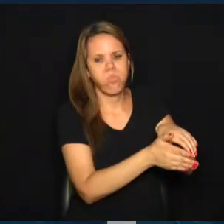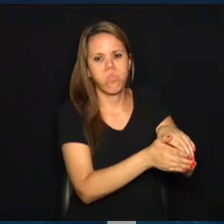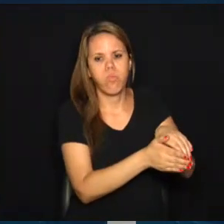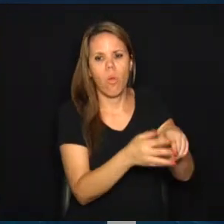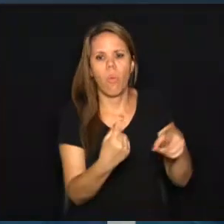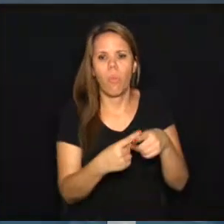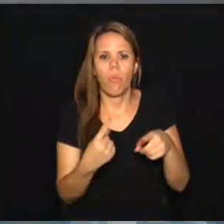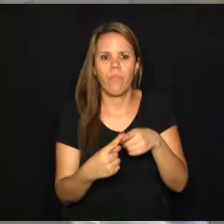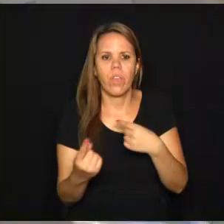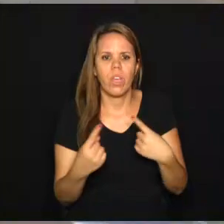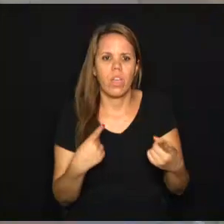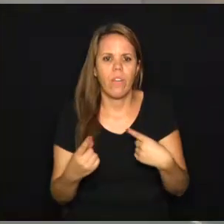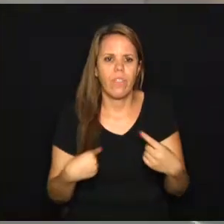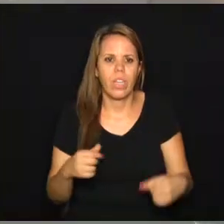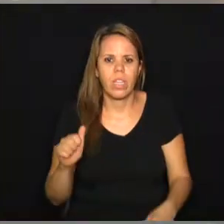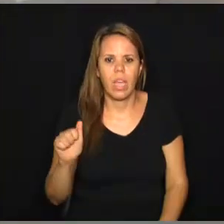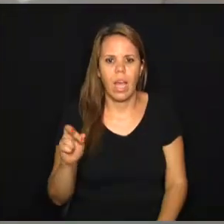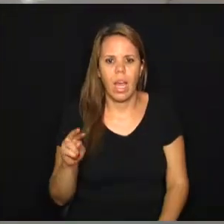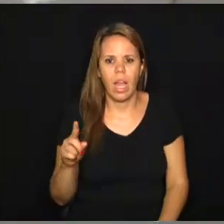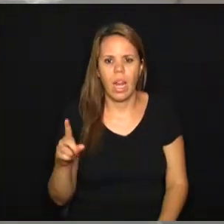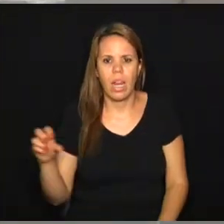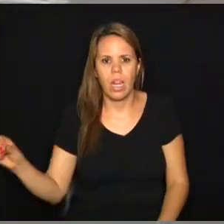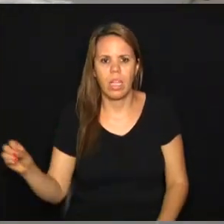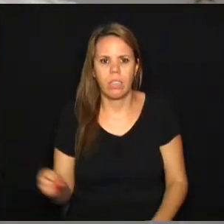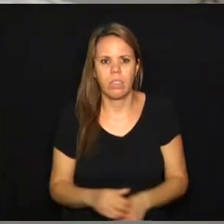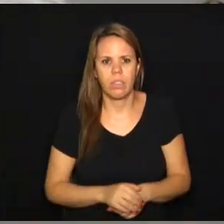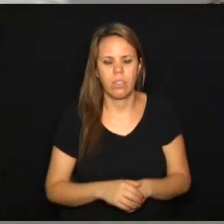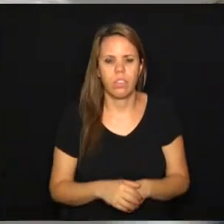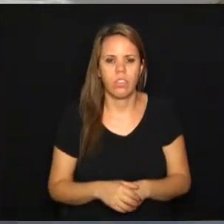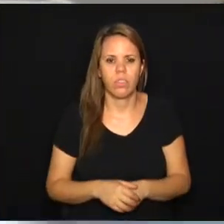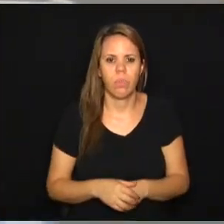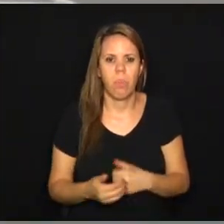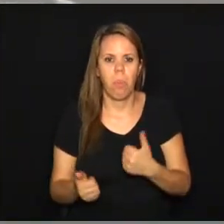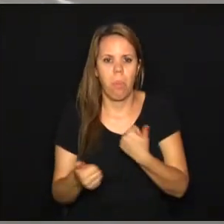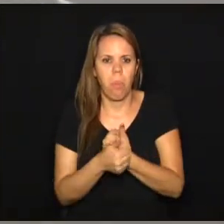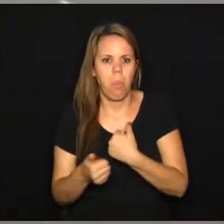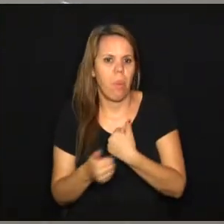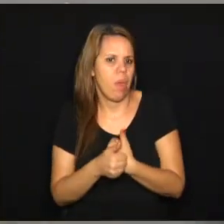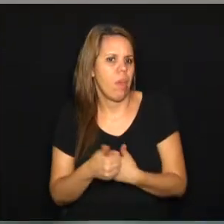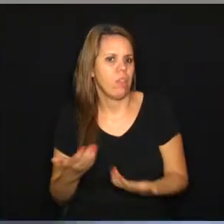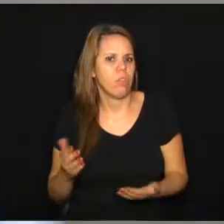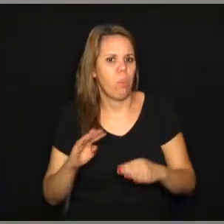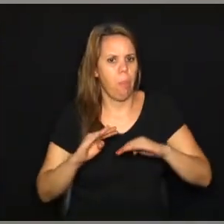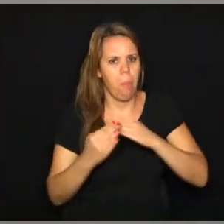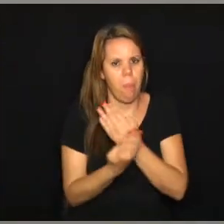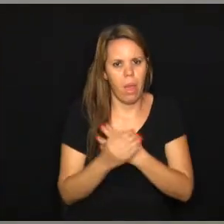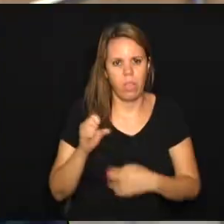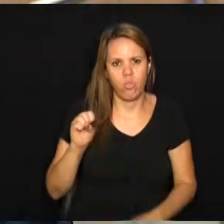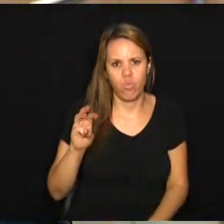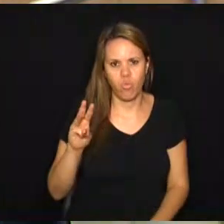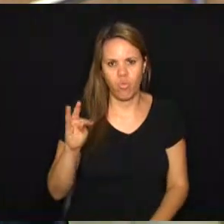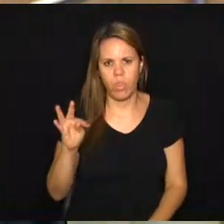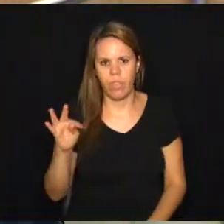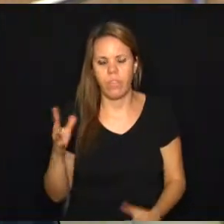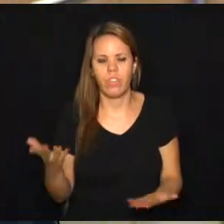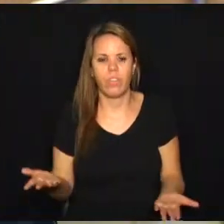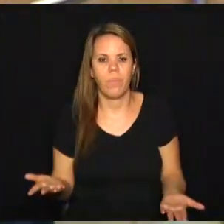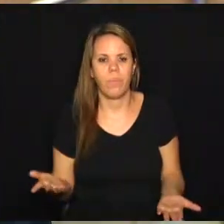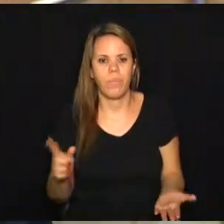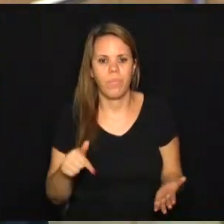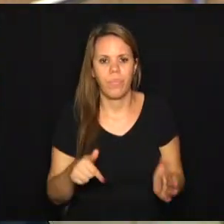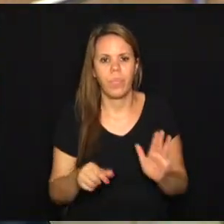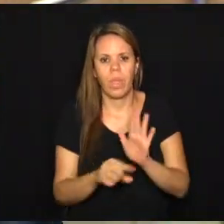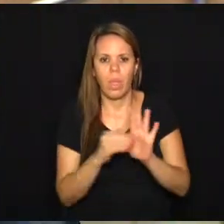Arlindo Joaquim de Lemos, no entroncamento com a rua José Junqueira, nos bairros Swift e Vila Lemos. Enviei esse